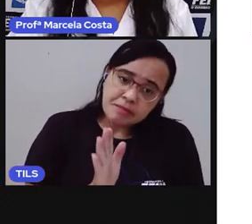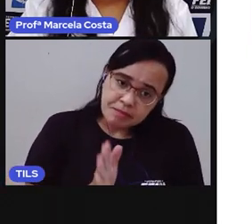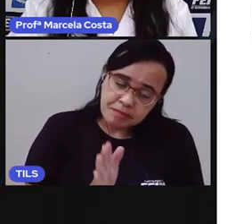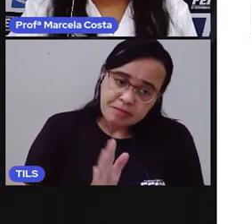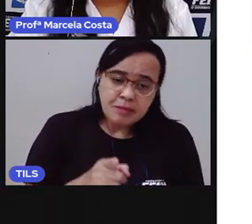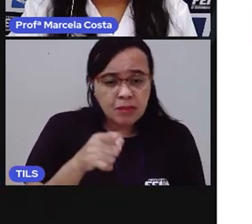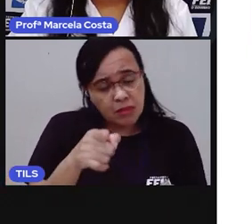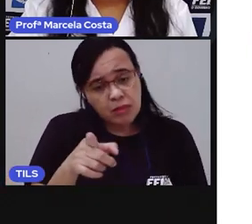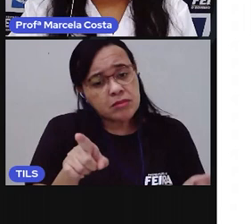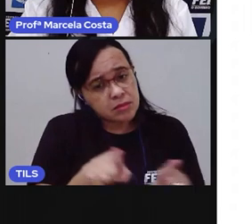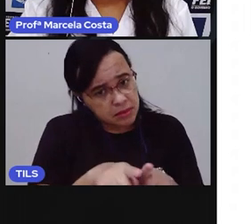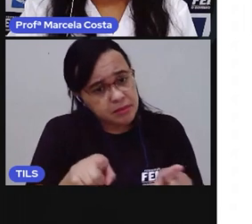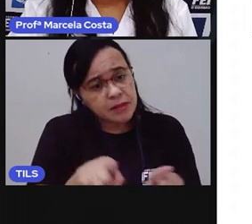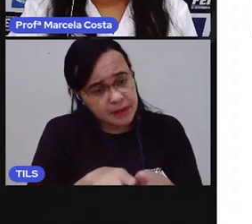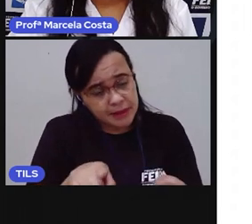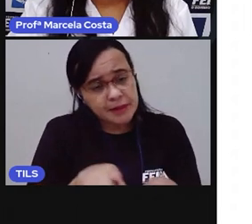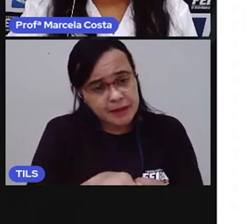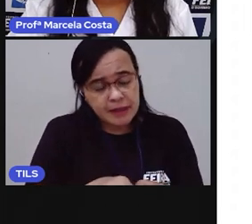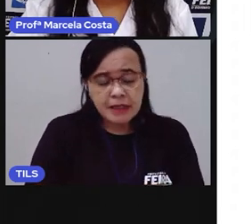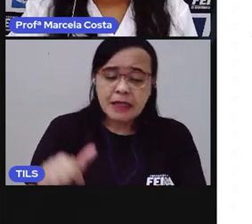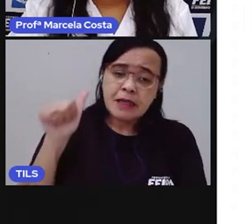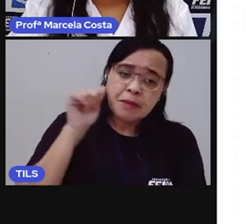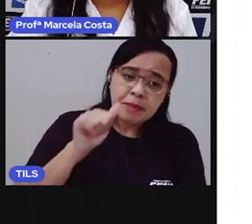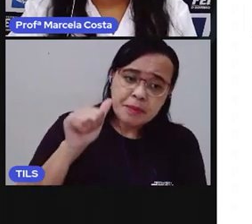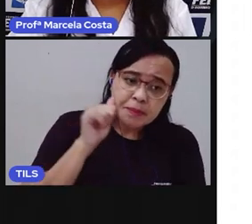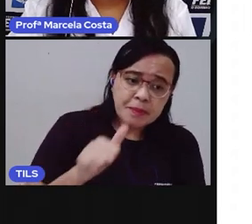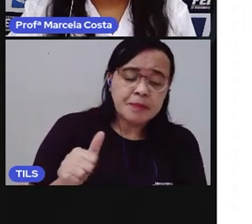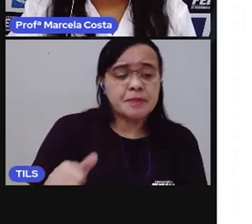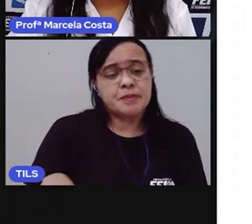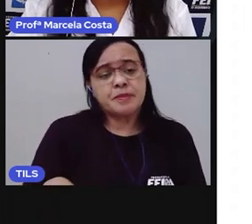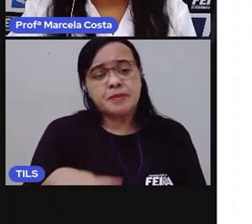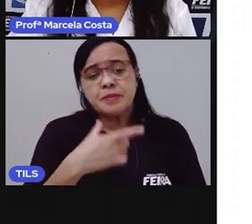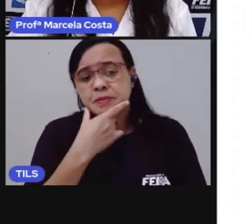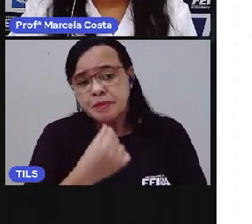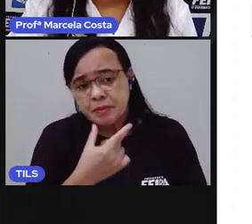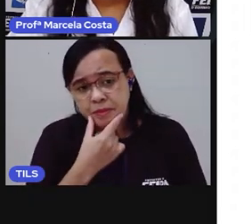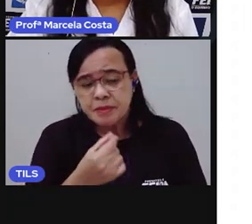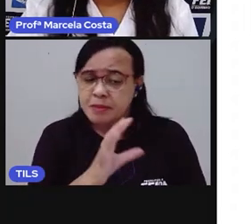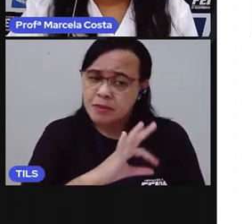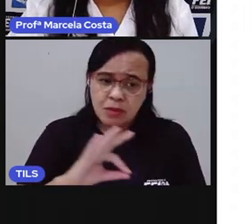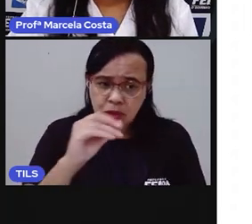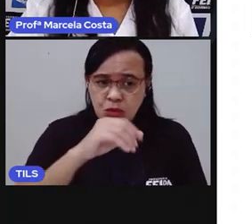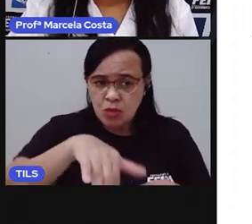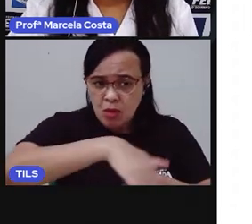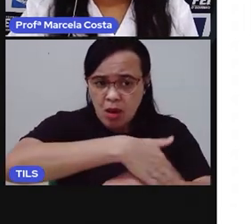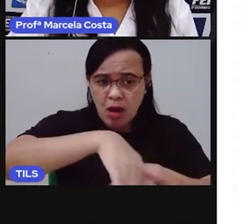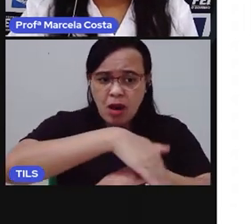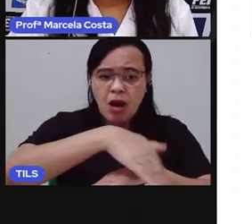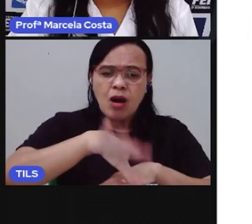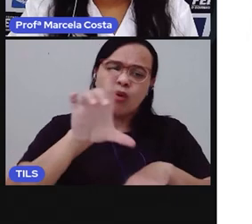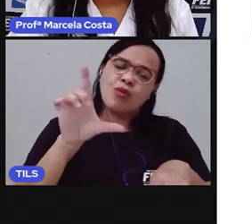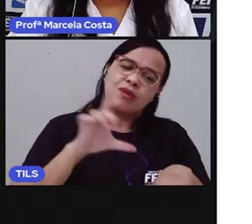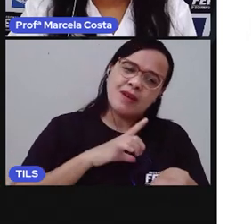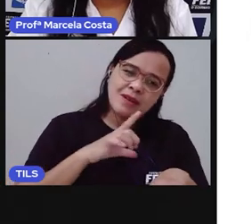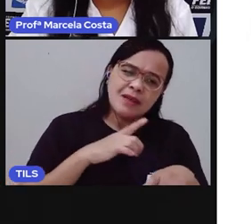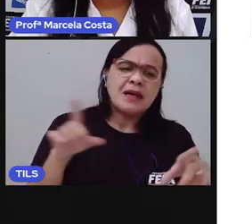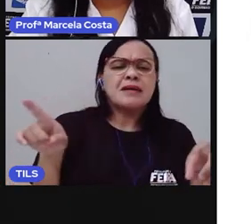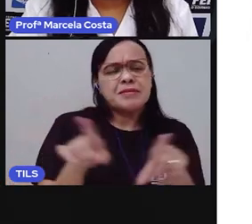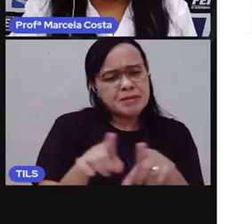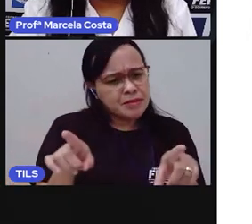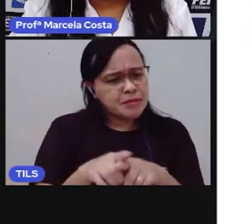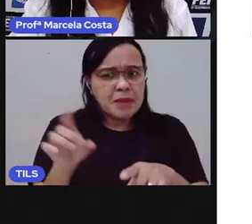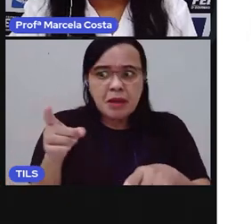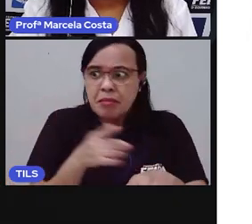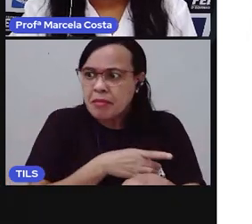Os meninos e as meninas da sua rua também. Sabia que adultos também